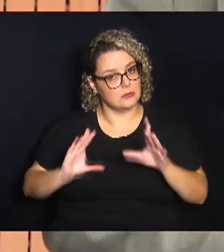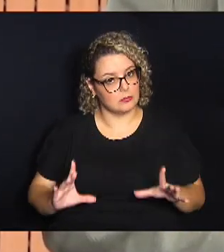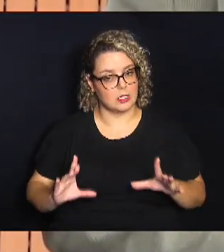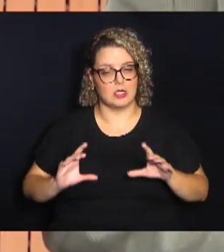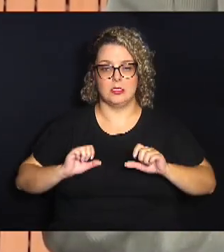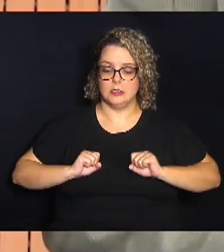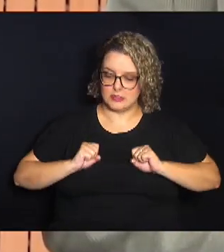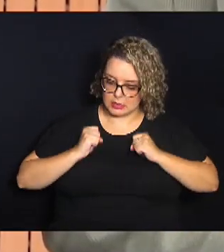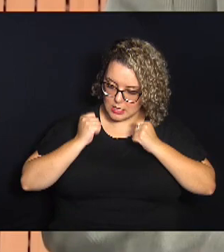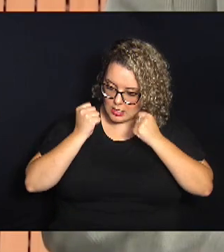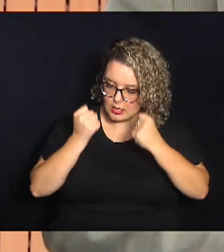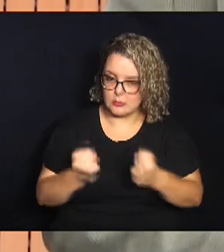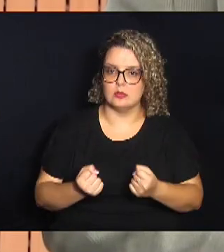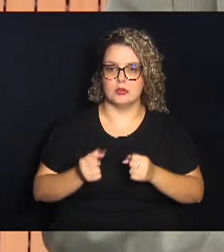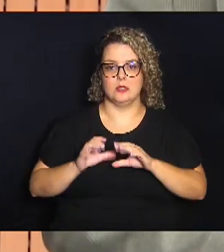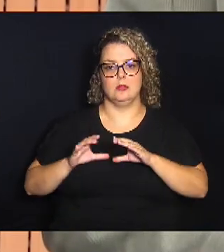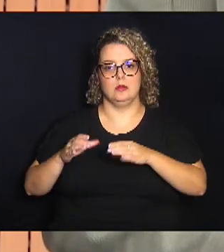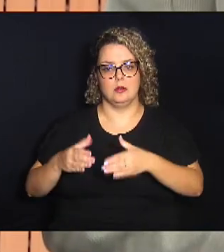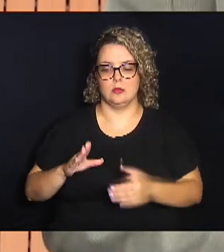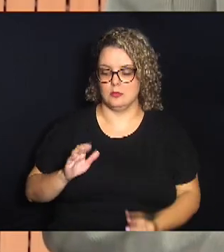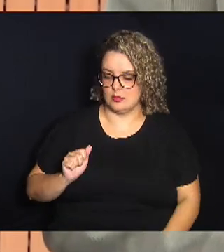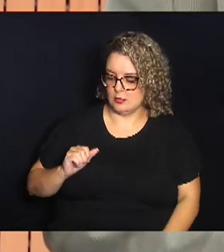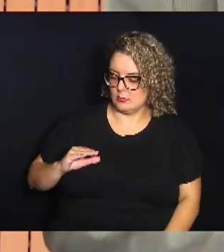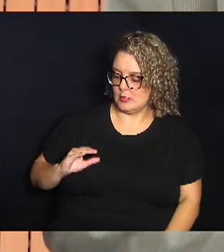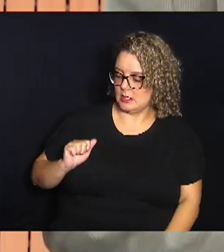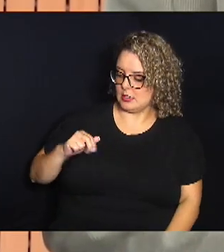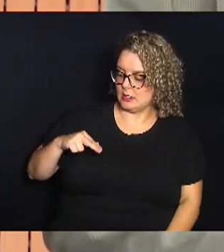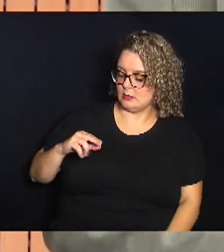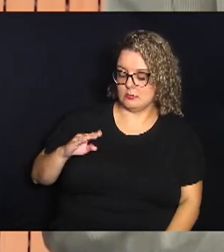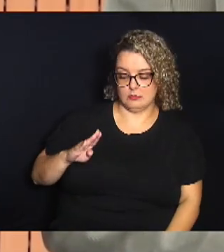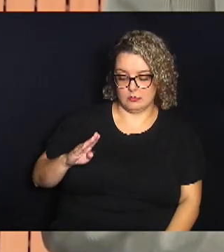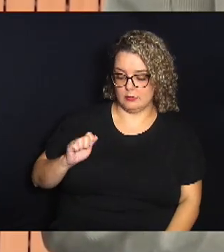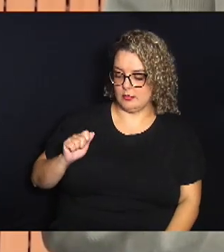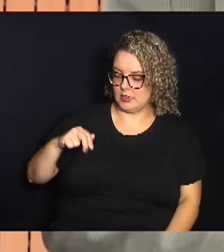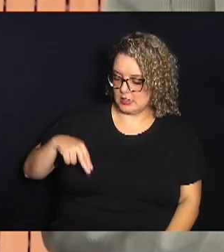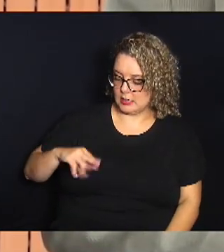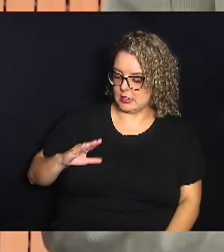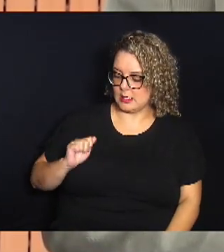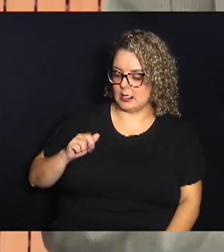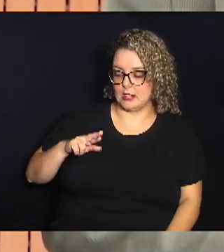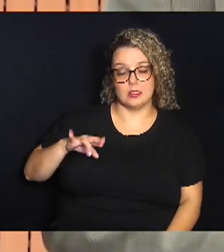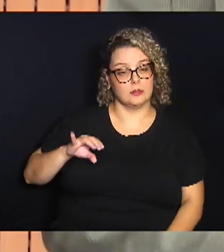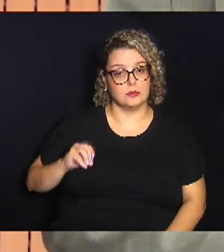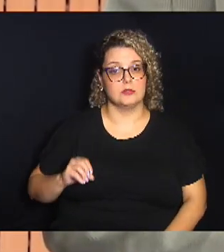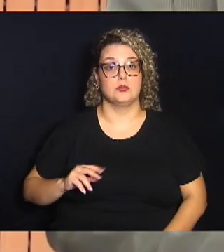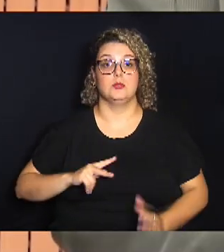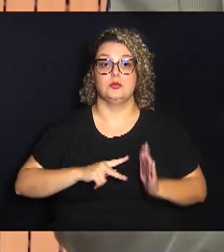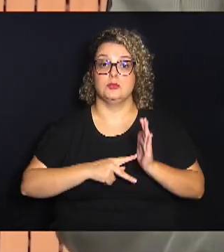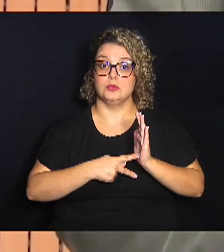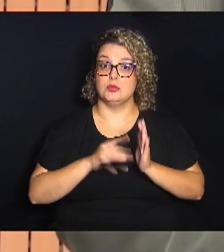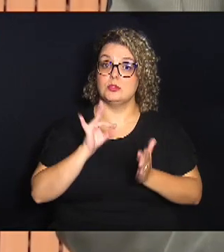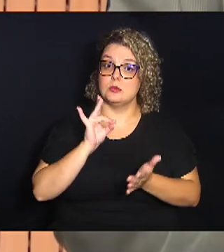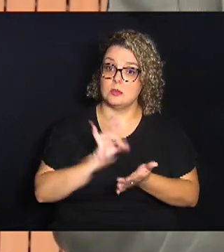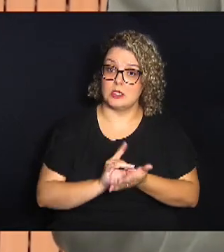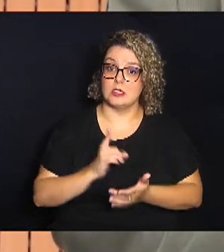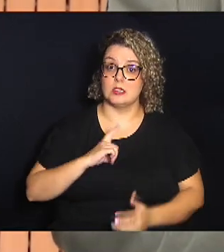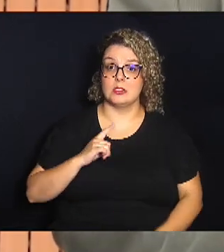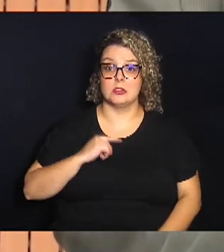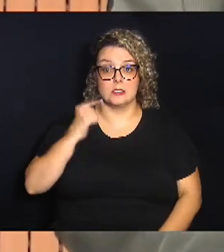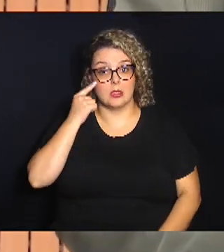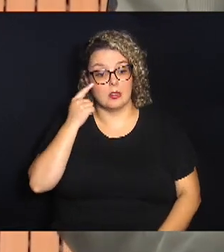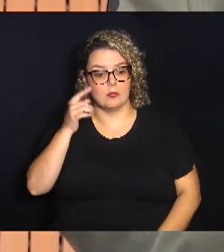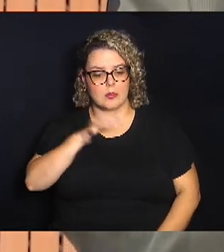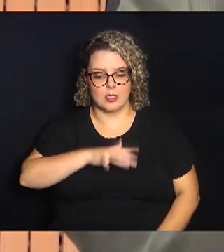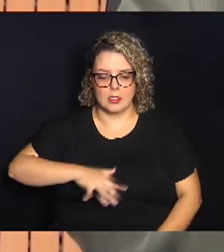defesa da categoria dos bancários. Um sindicato que realmente tem uma dimensão na nossa